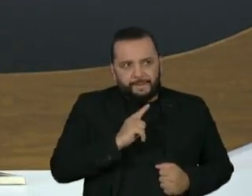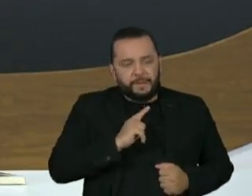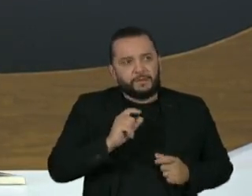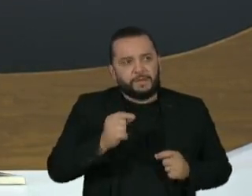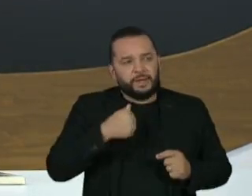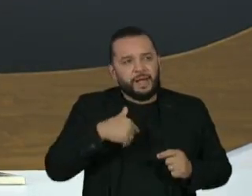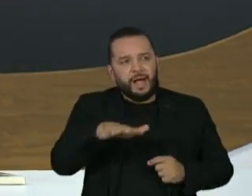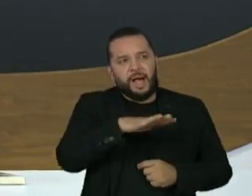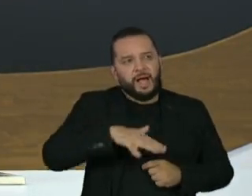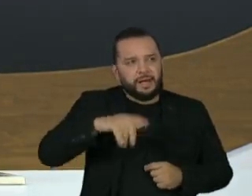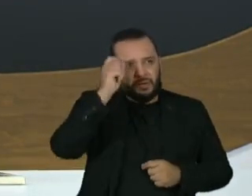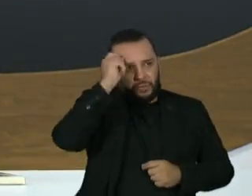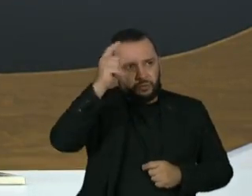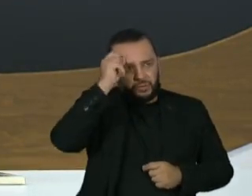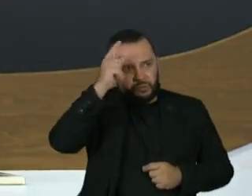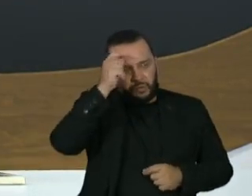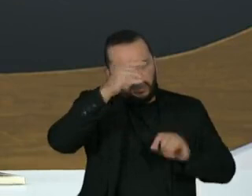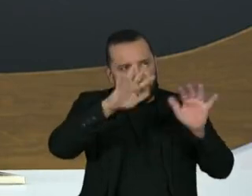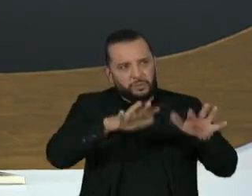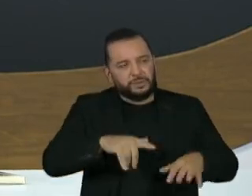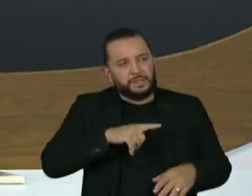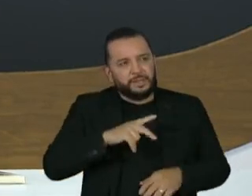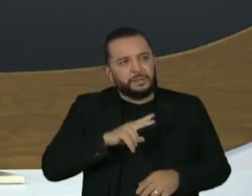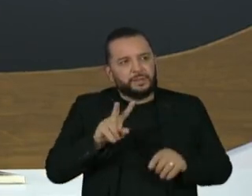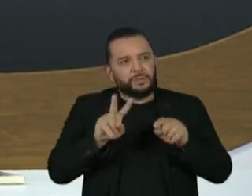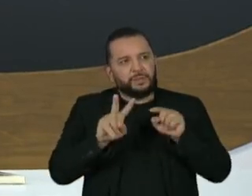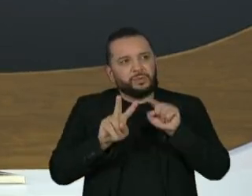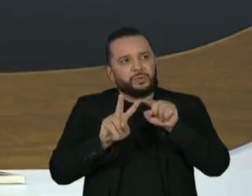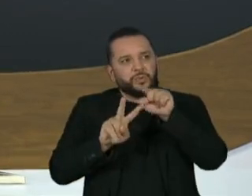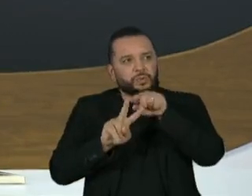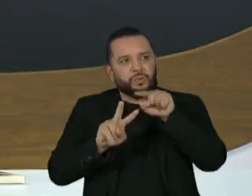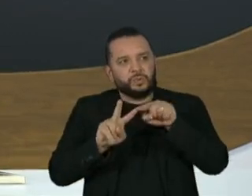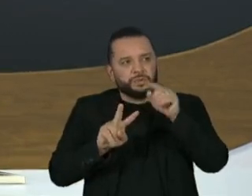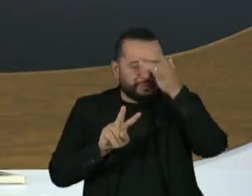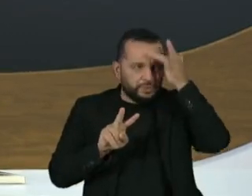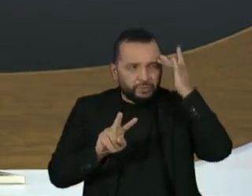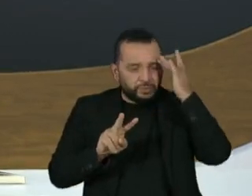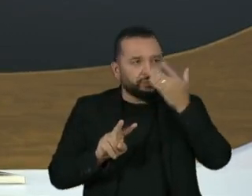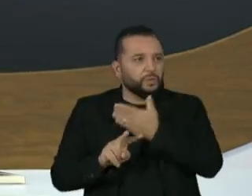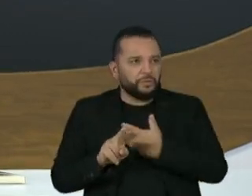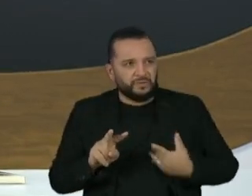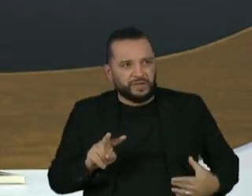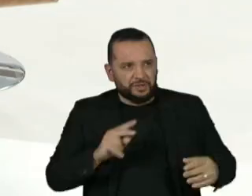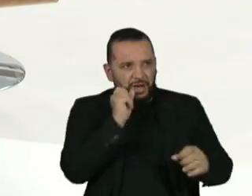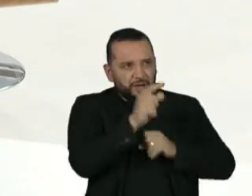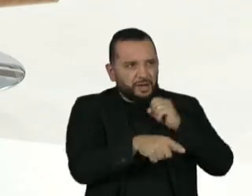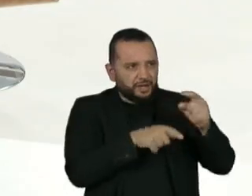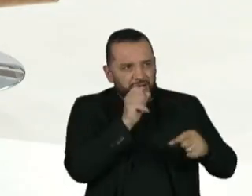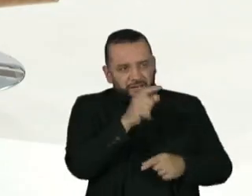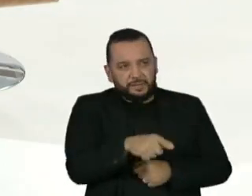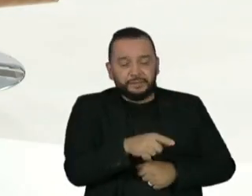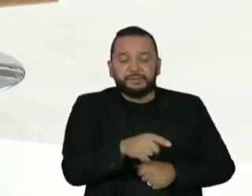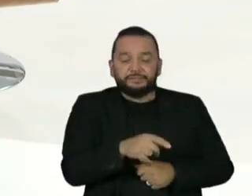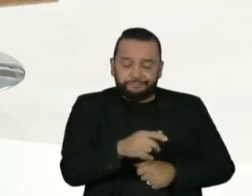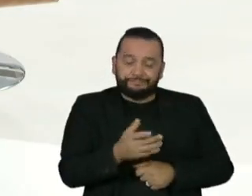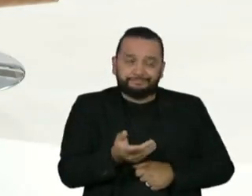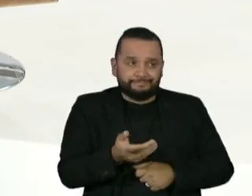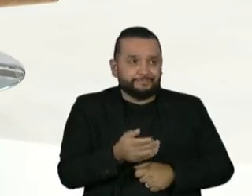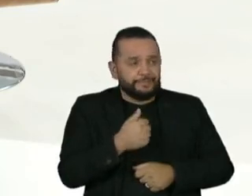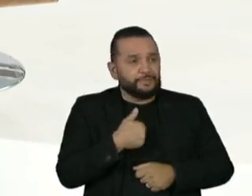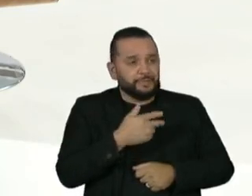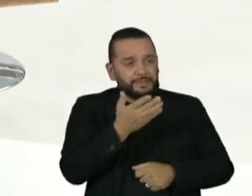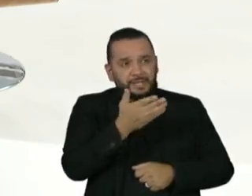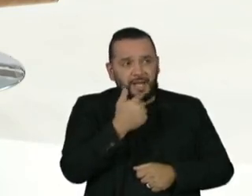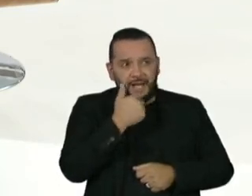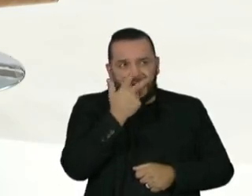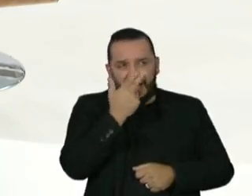cultura no qual esses dois personagens que atacaram vocês têm um papel muito importante. Você vê isso do ponto